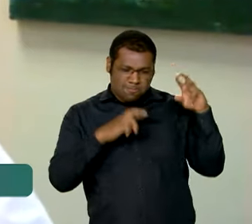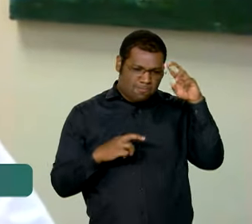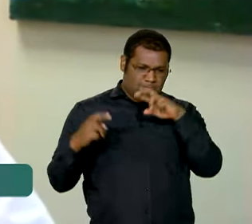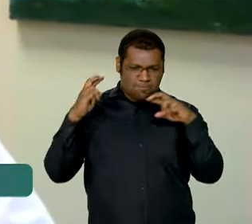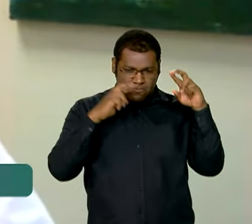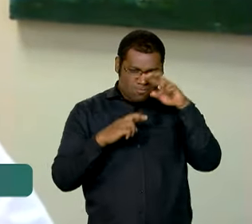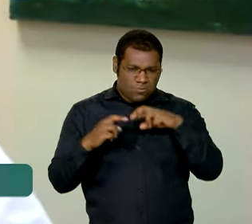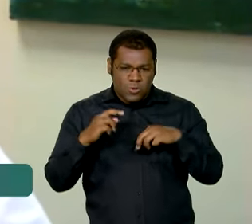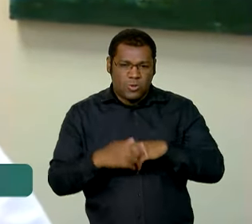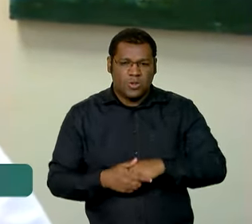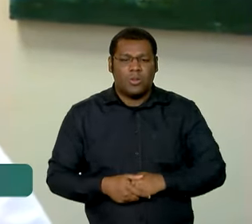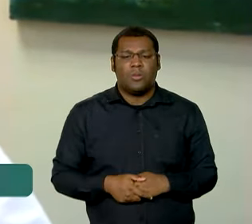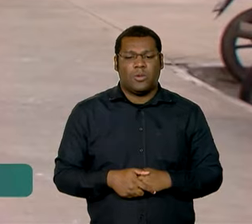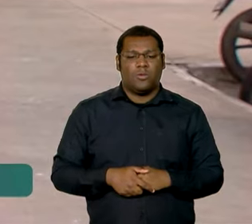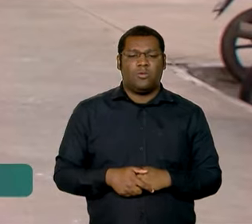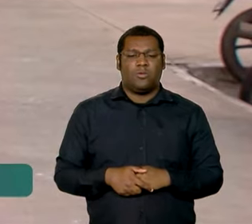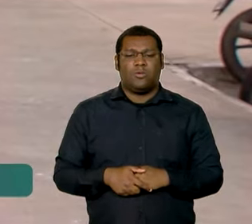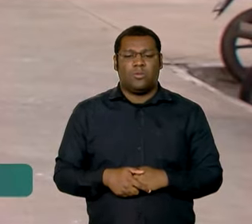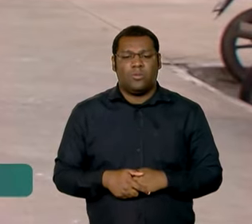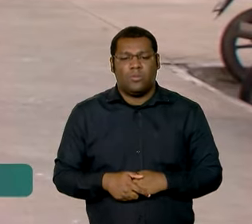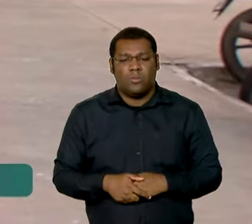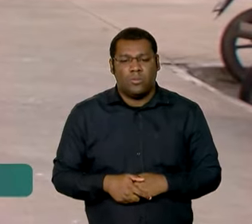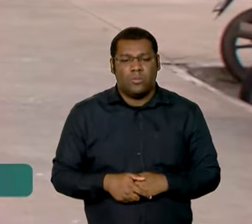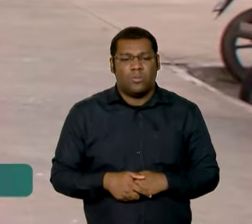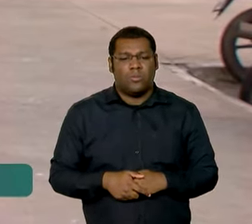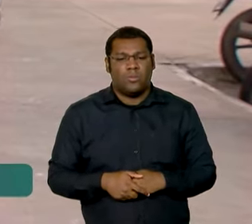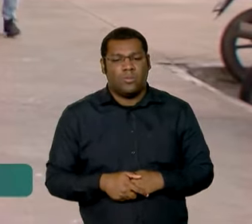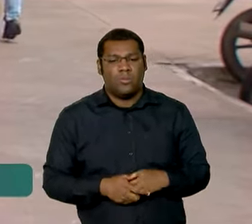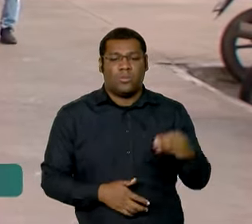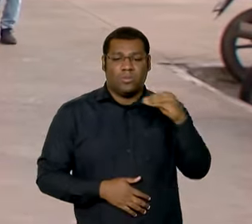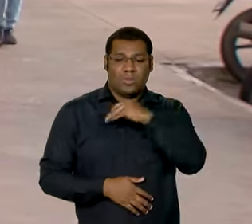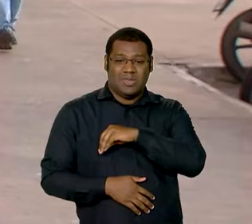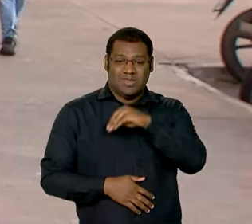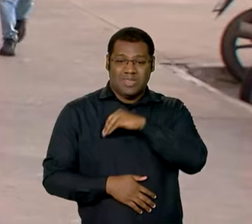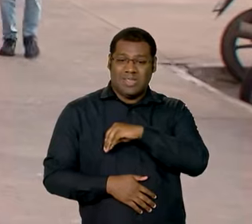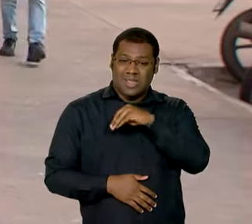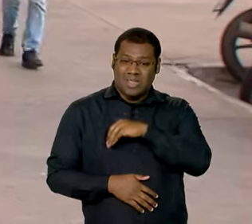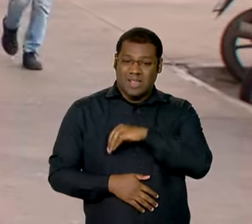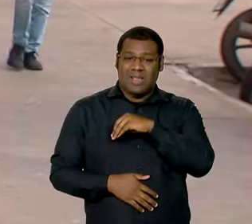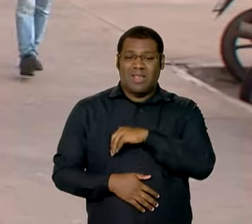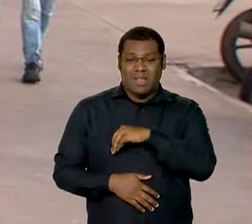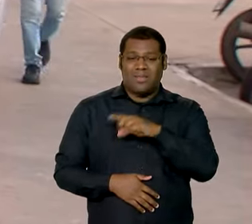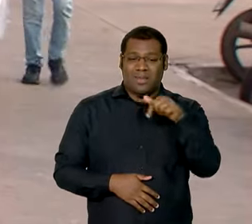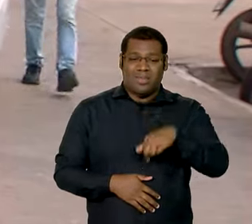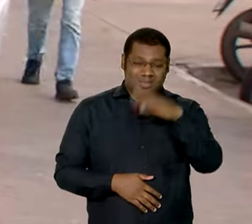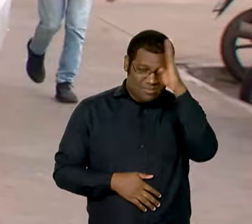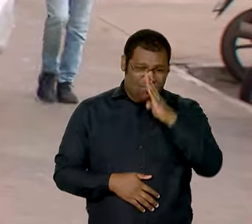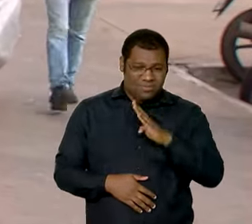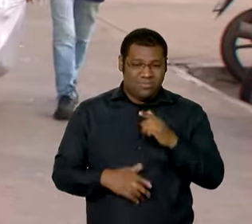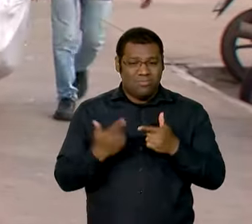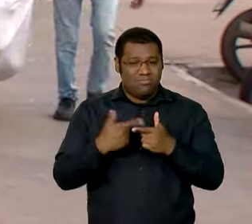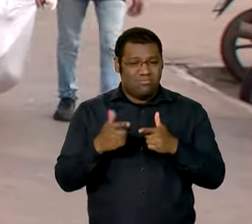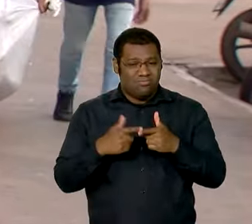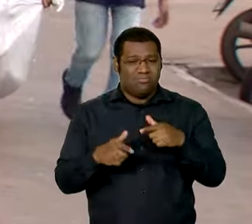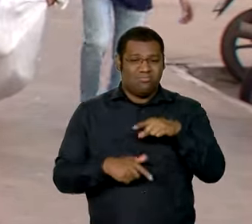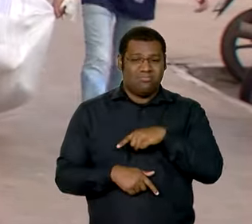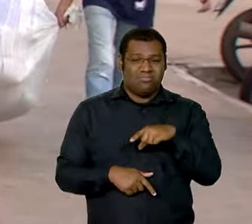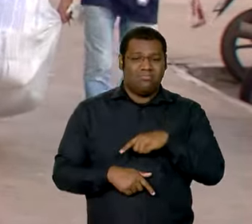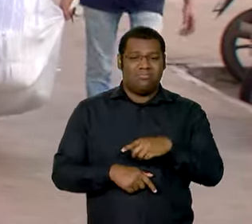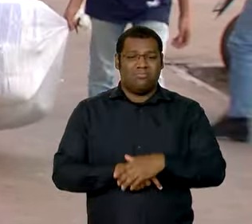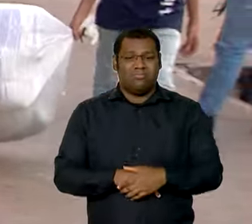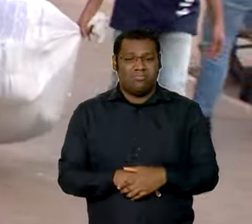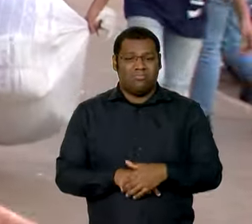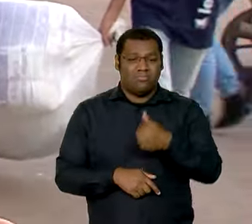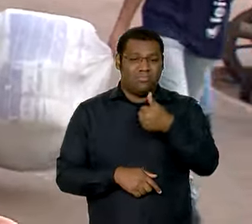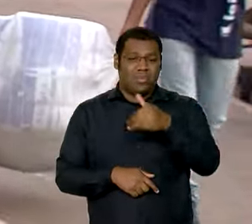dessas condicionalidades. A concentração de renda ainda é um problema no Brasil. O rendimento médio do